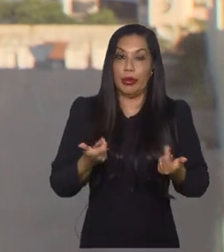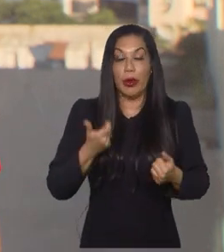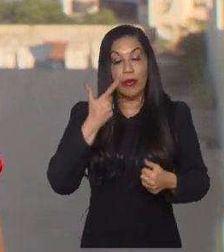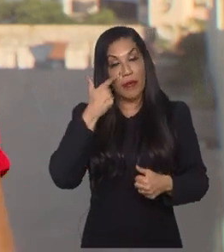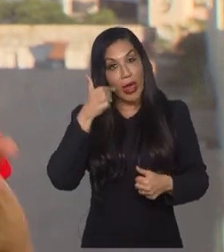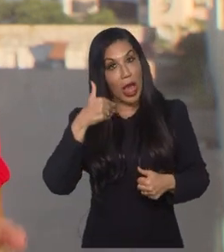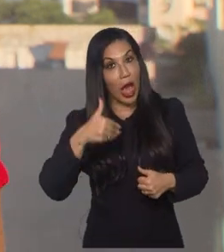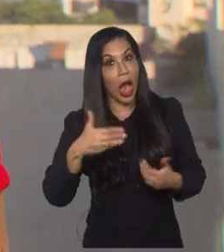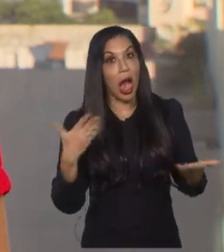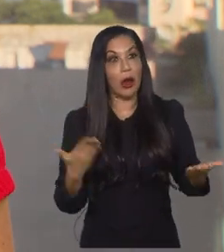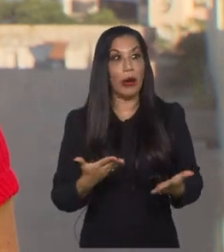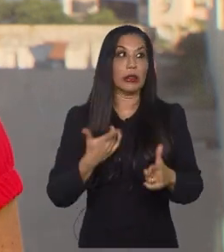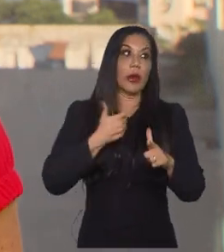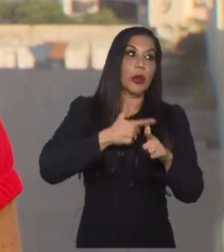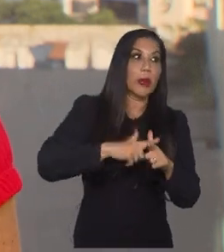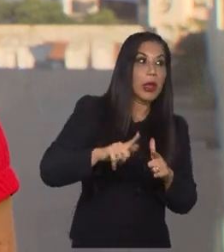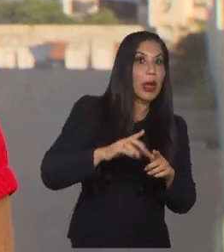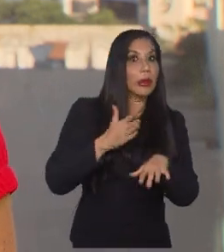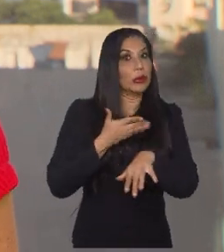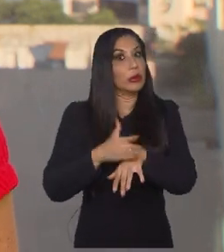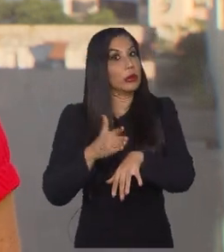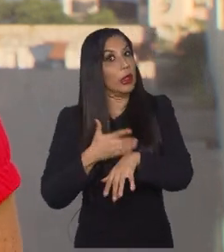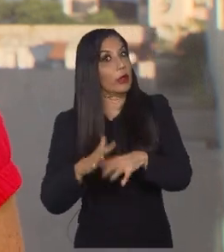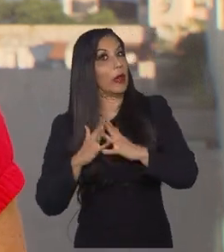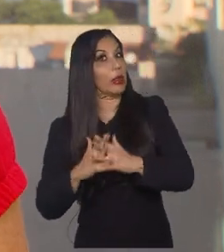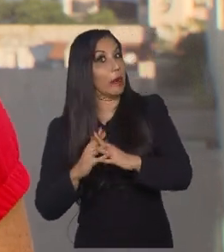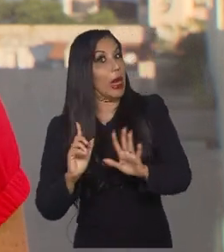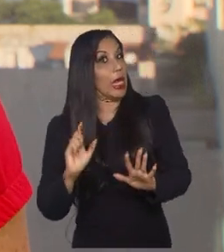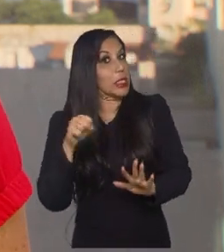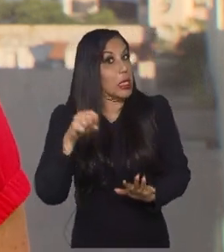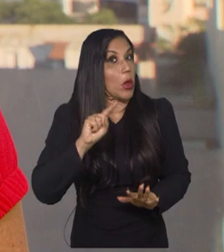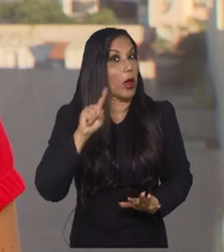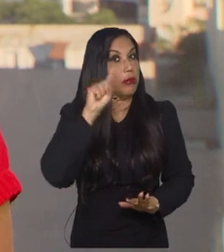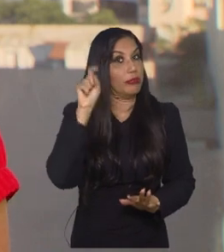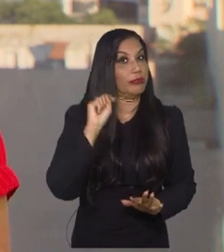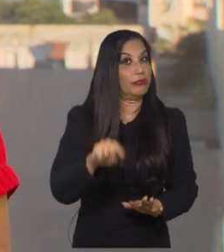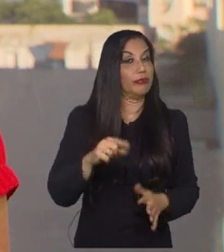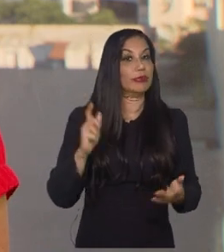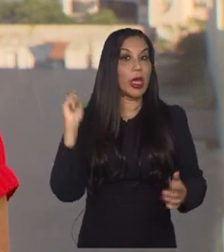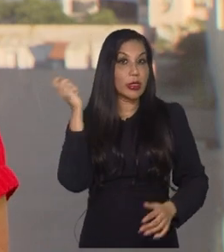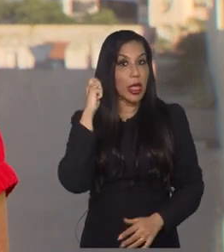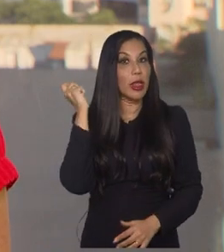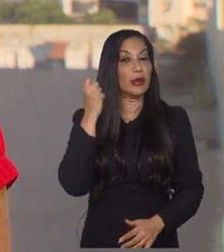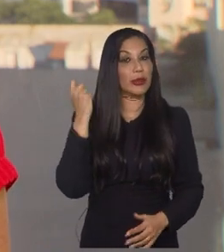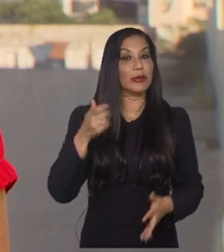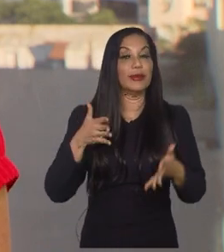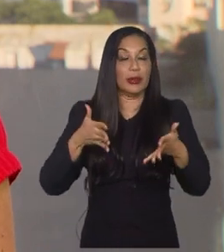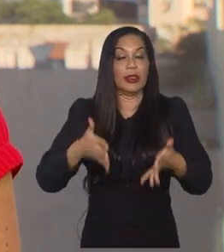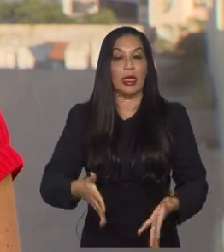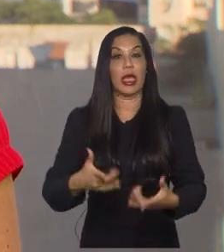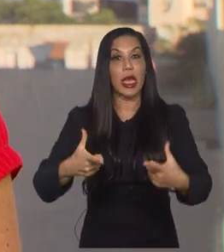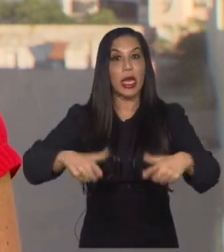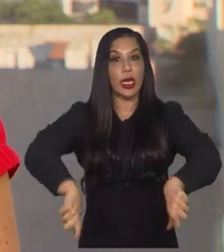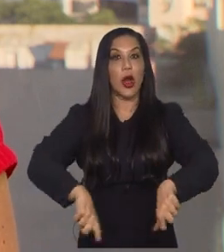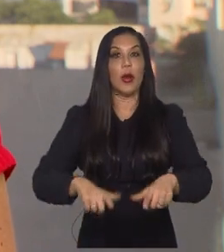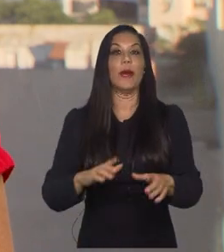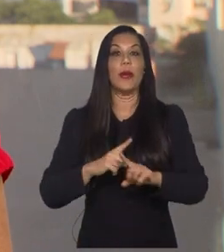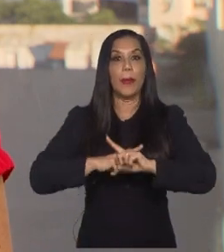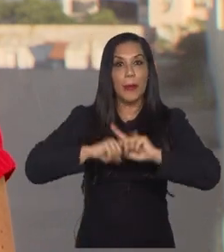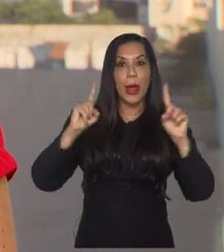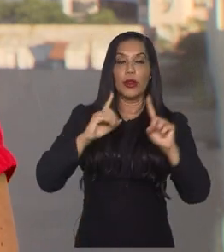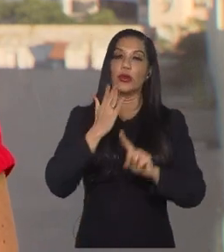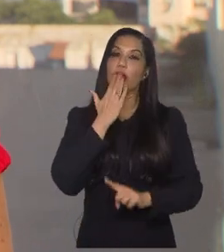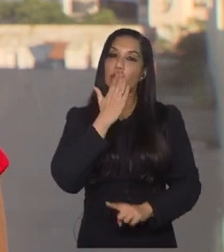ver se todo esse problema na sua preparação não vai prejudicar a seleção em campo, né? Mas é um